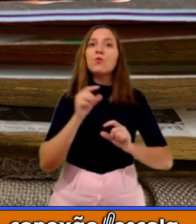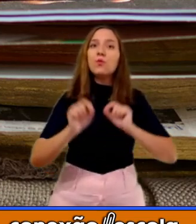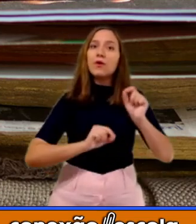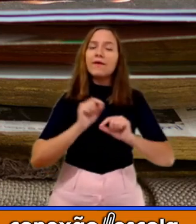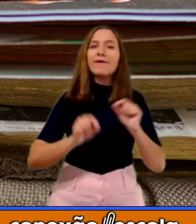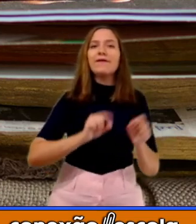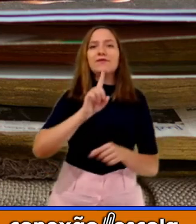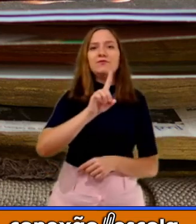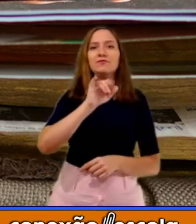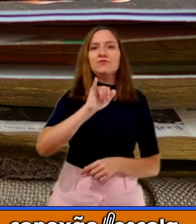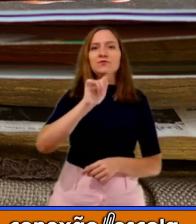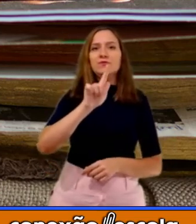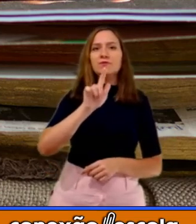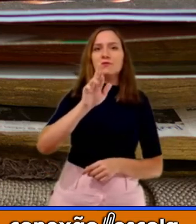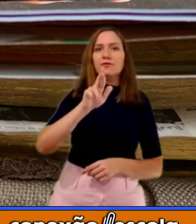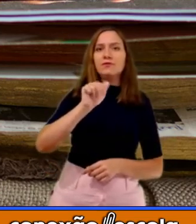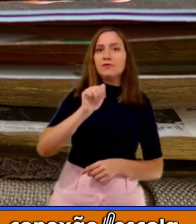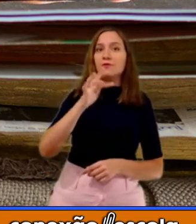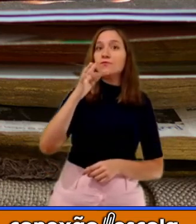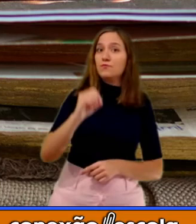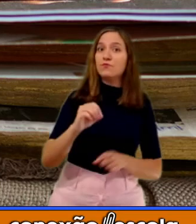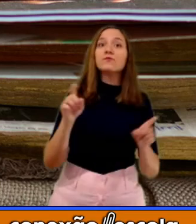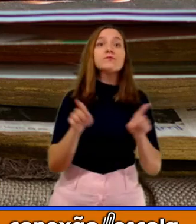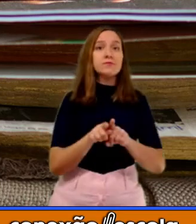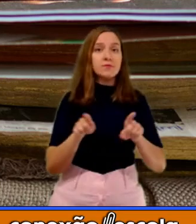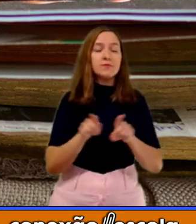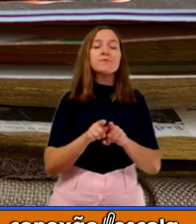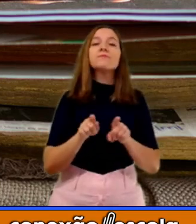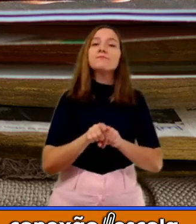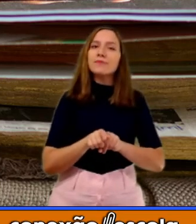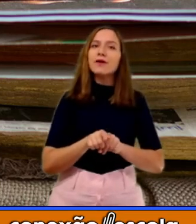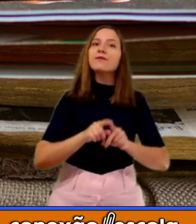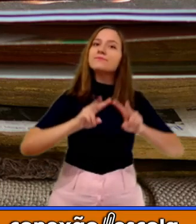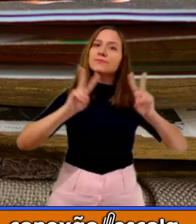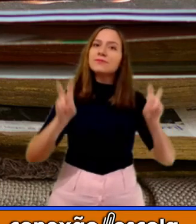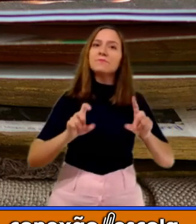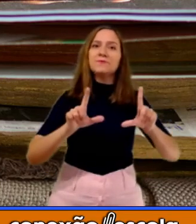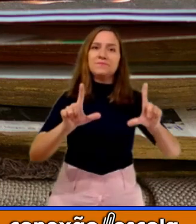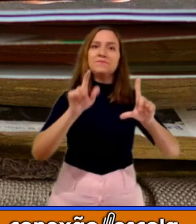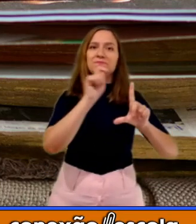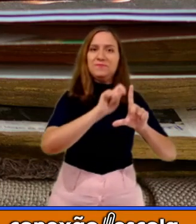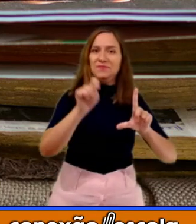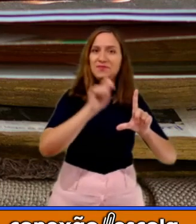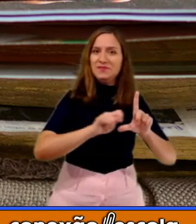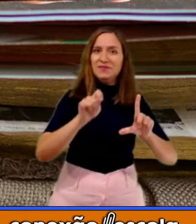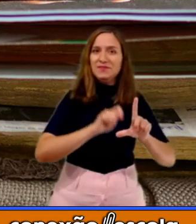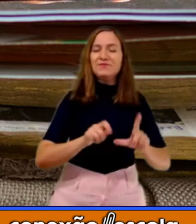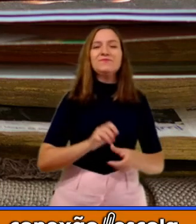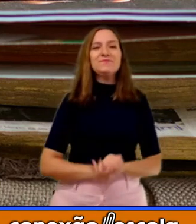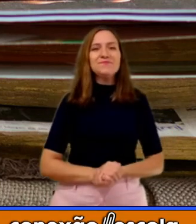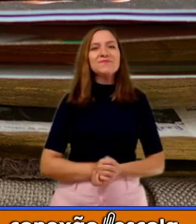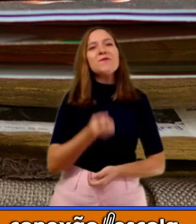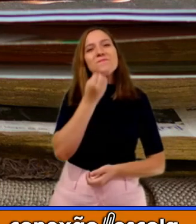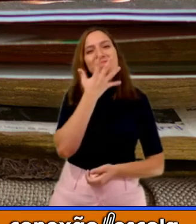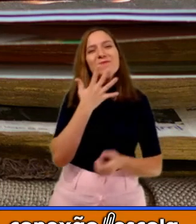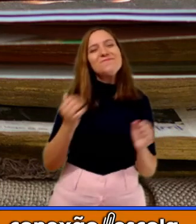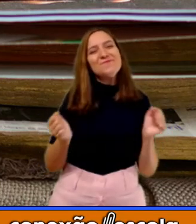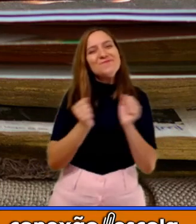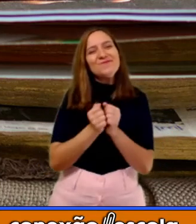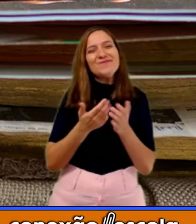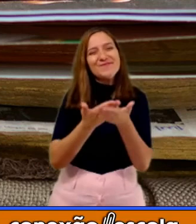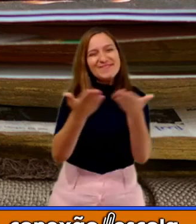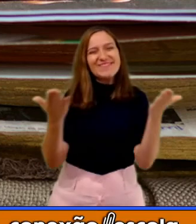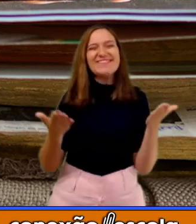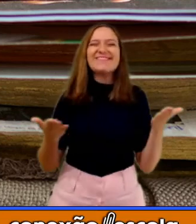dígrafo e trabalhamos a questão do bilhete. Foi muito bom estar aqui com